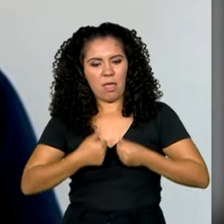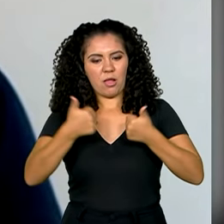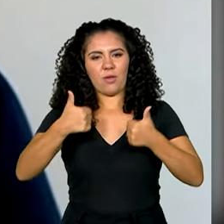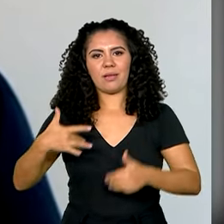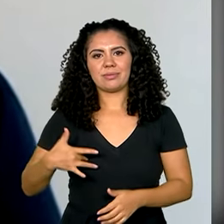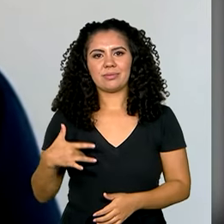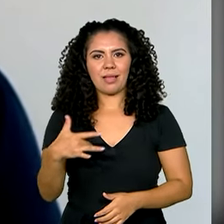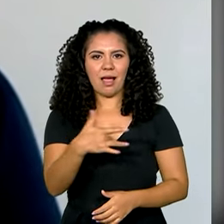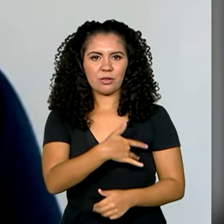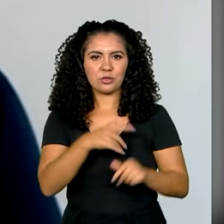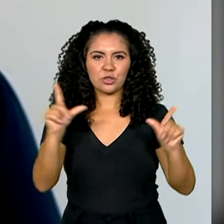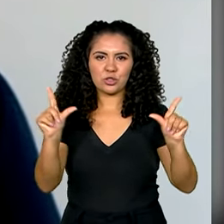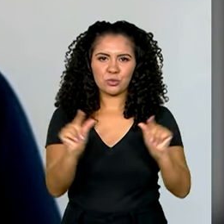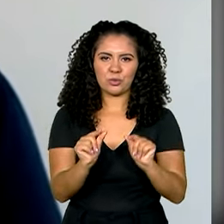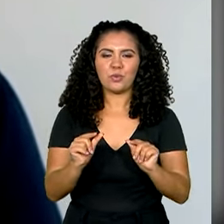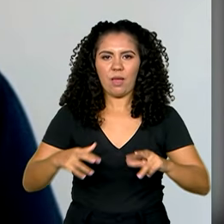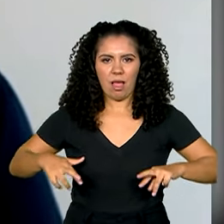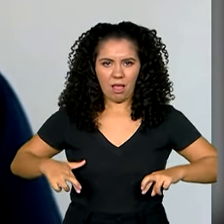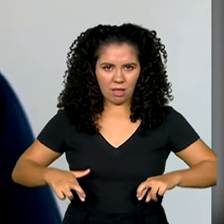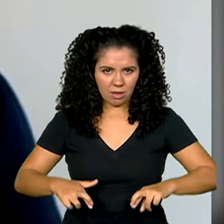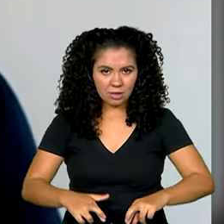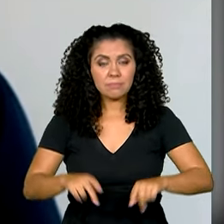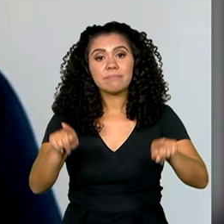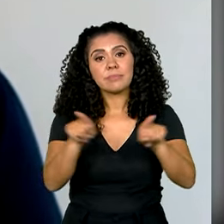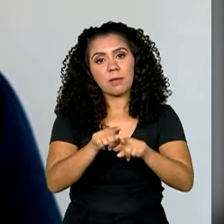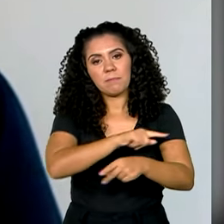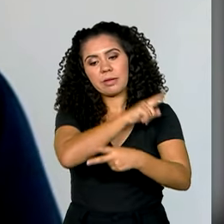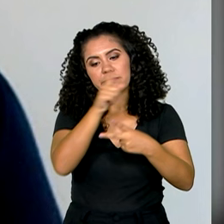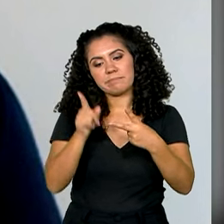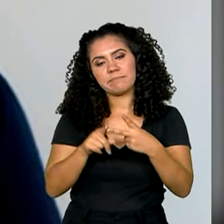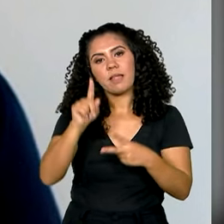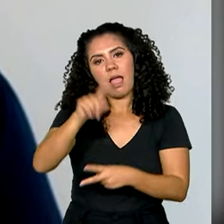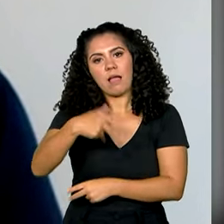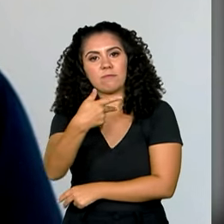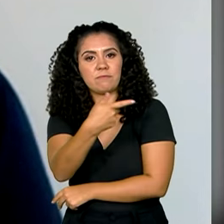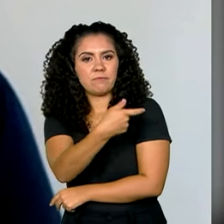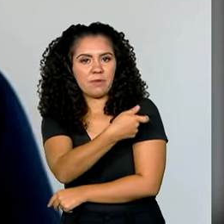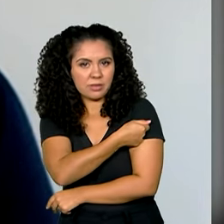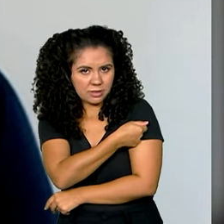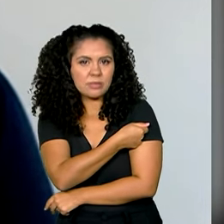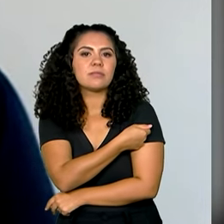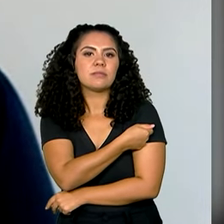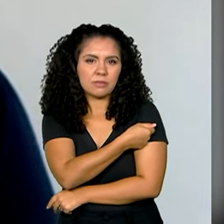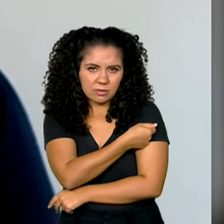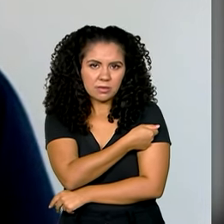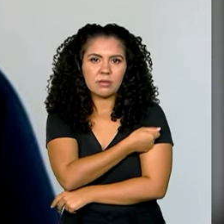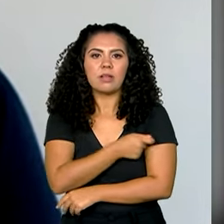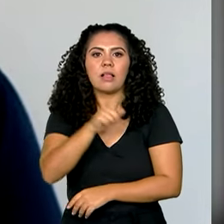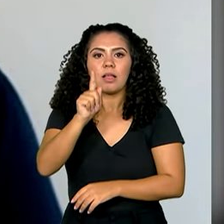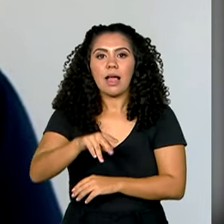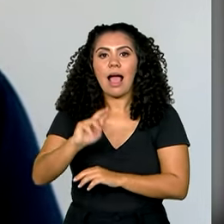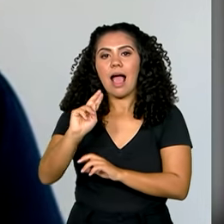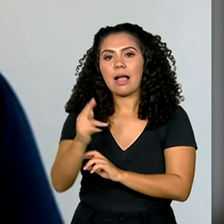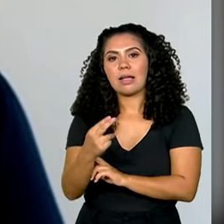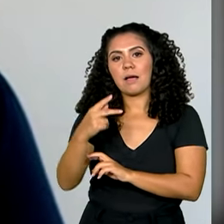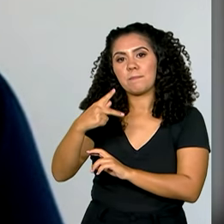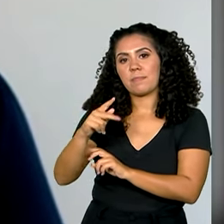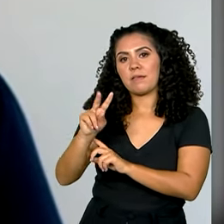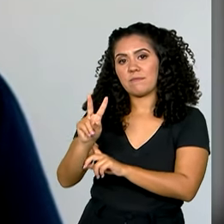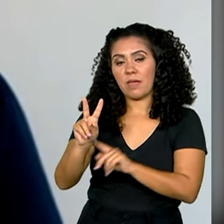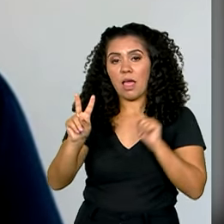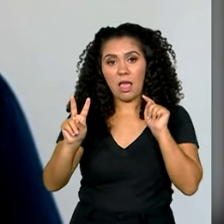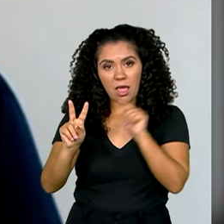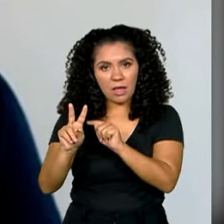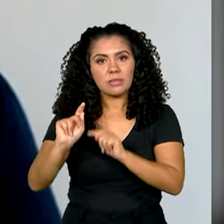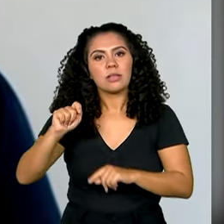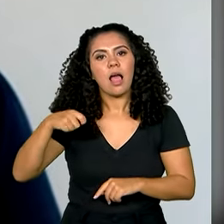a incidência do câncer. E também a vacinação, certo? E aí eu destaco a vacina contra o HPV, certo? Que é uma vacina